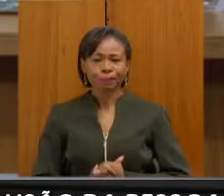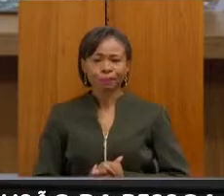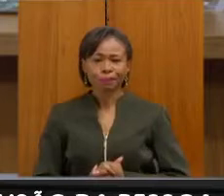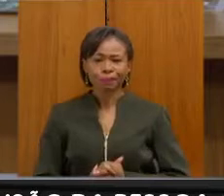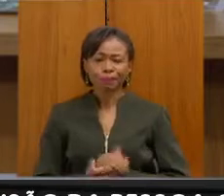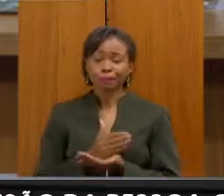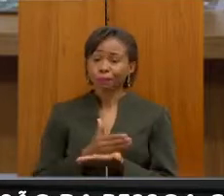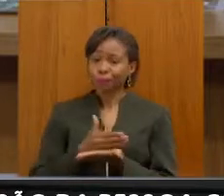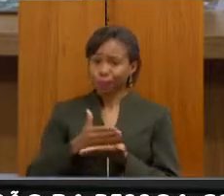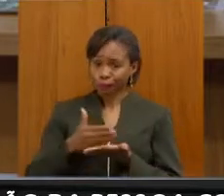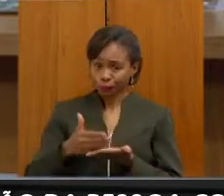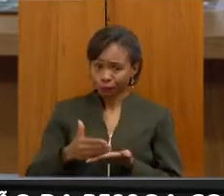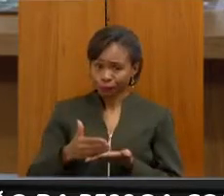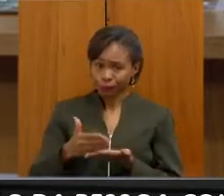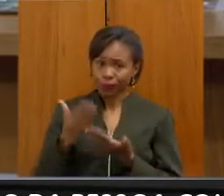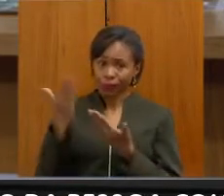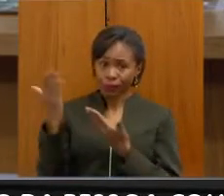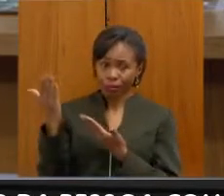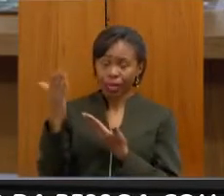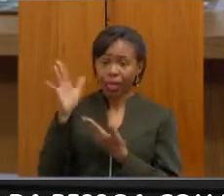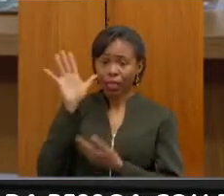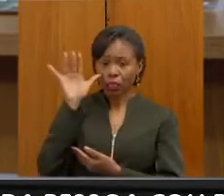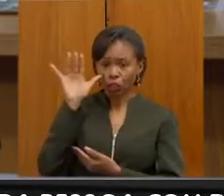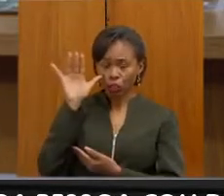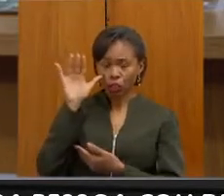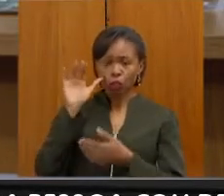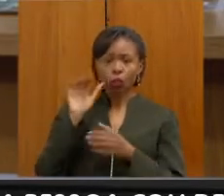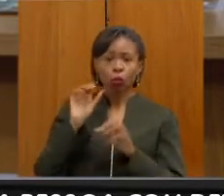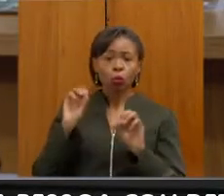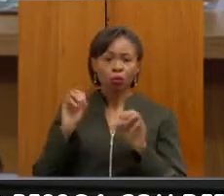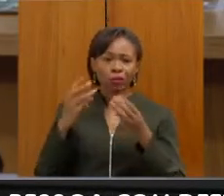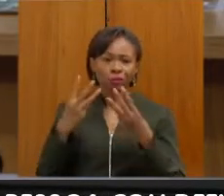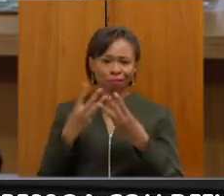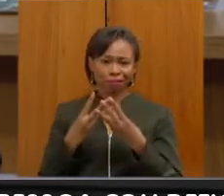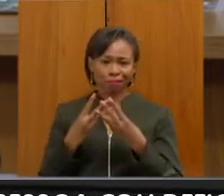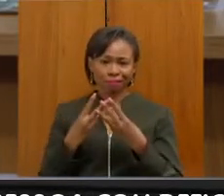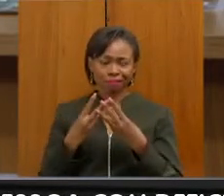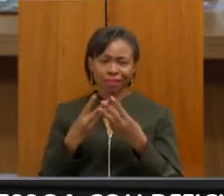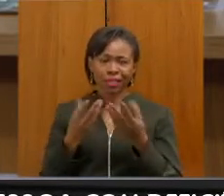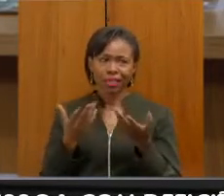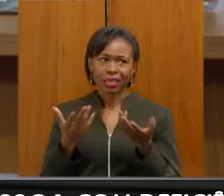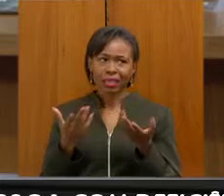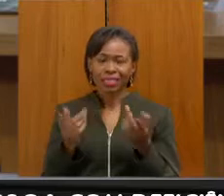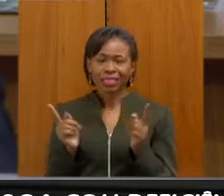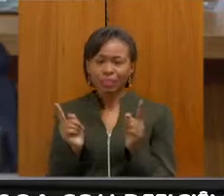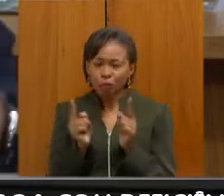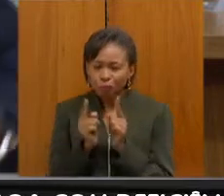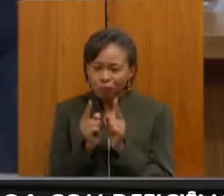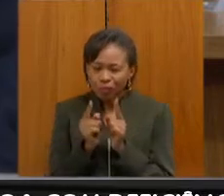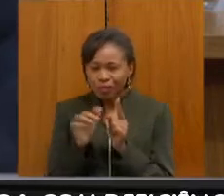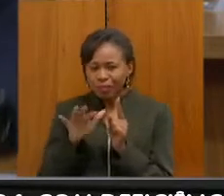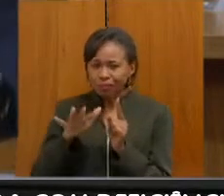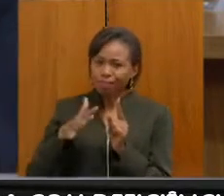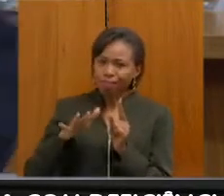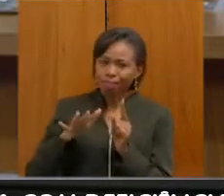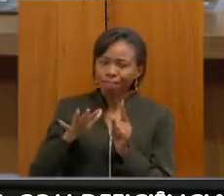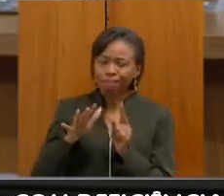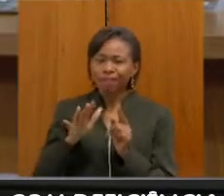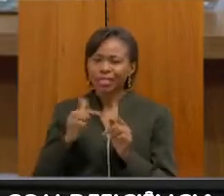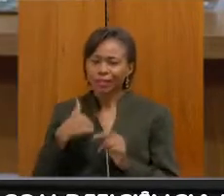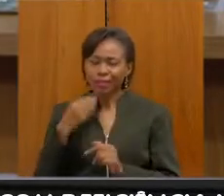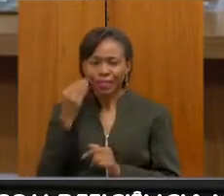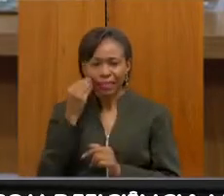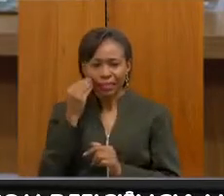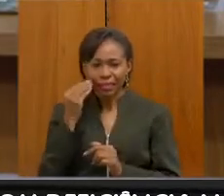gente começar, enviei uma pequena apresentação. E, de novo, não tão pequena para cinco minutos, mas eu prometo tentar ser bem breve.